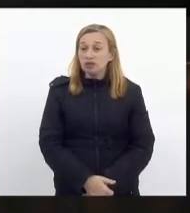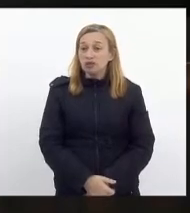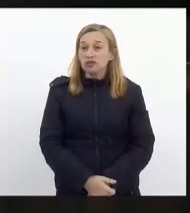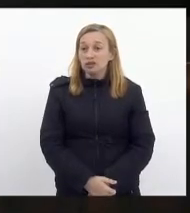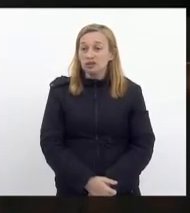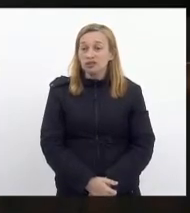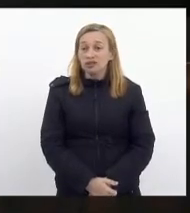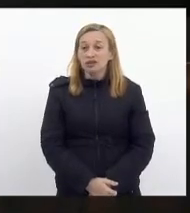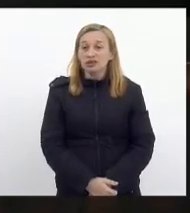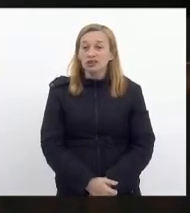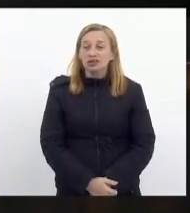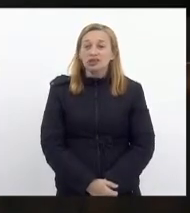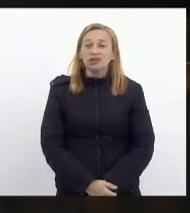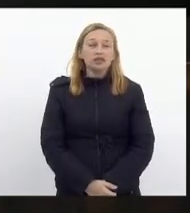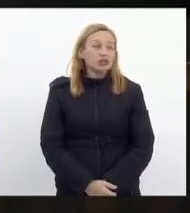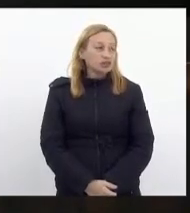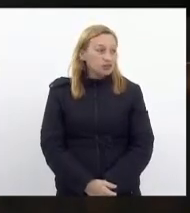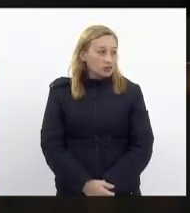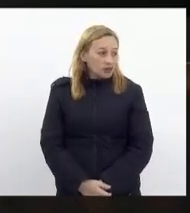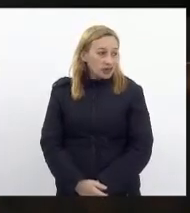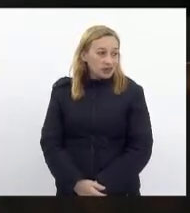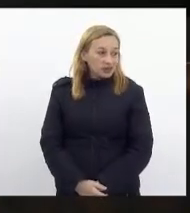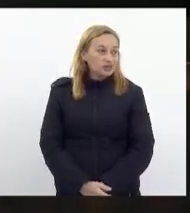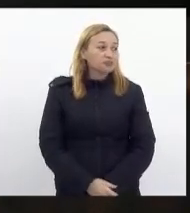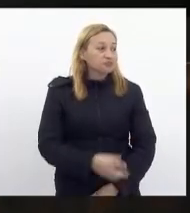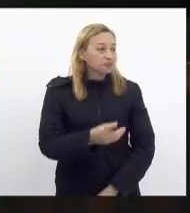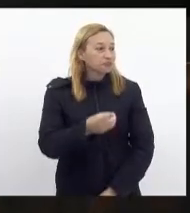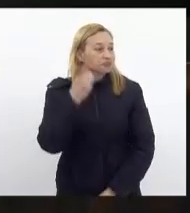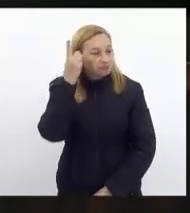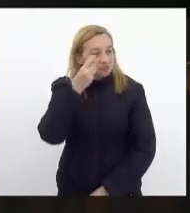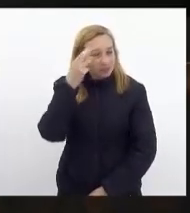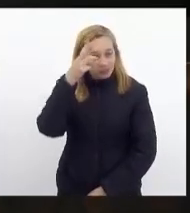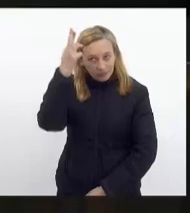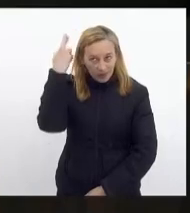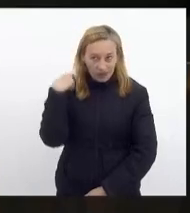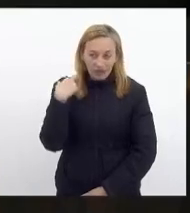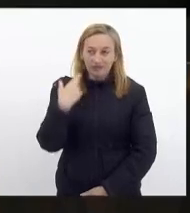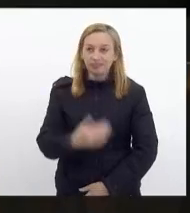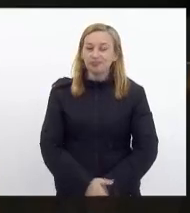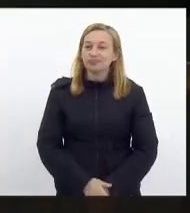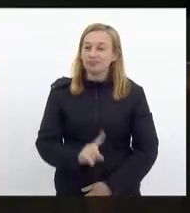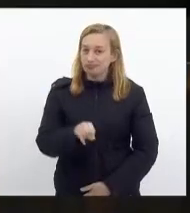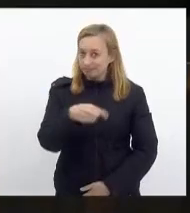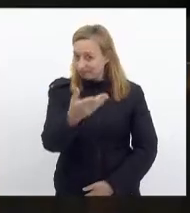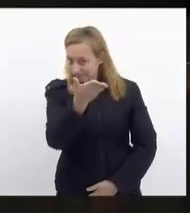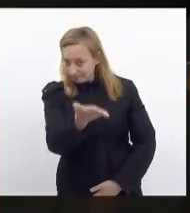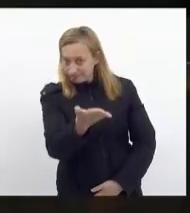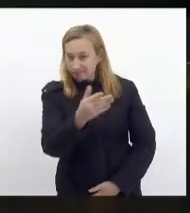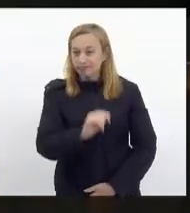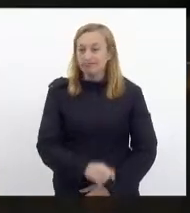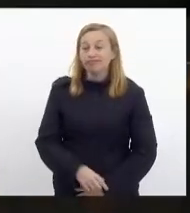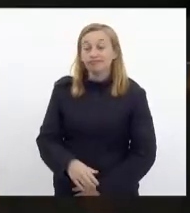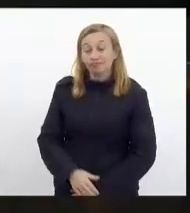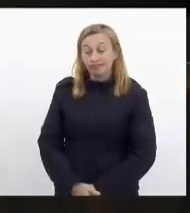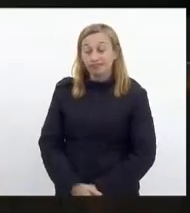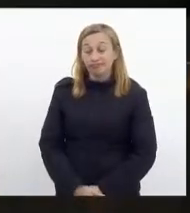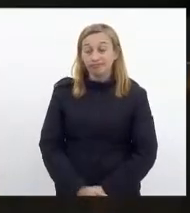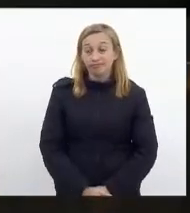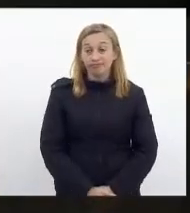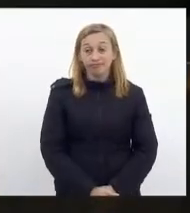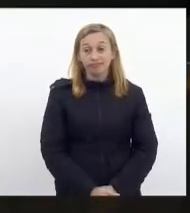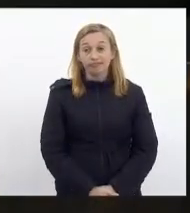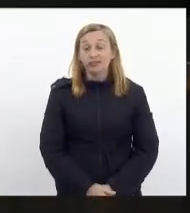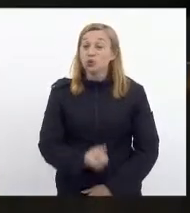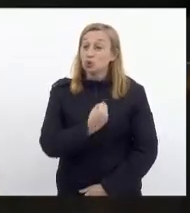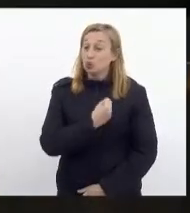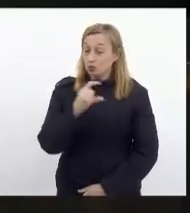abrir para ela primeiro do que vossas excelências, primeiro por ser mulher, menoria nessa casa, e aí tem prioridade por ser um